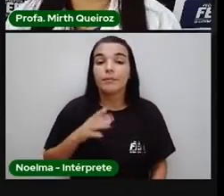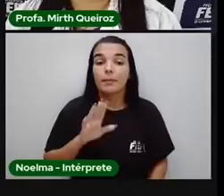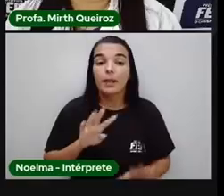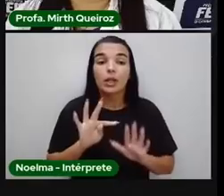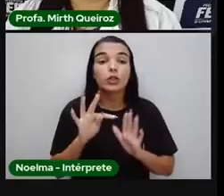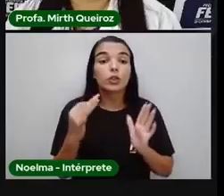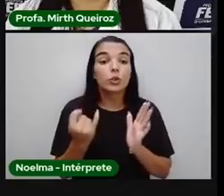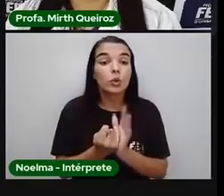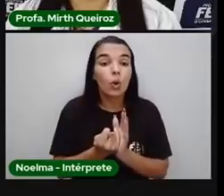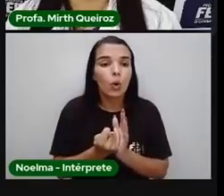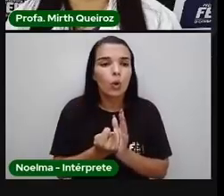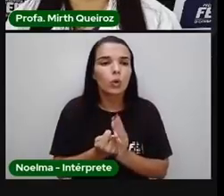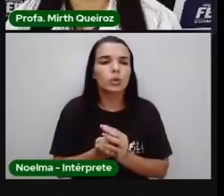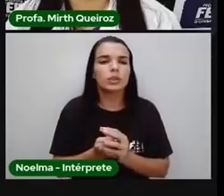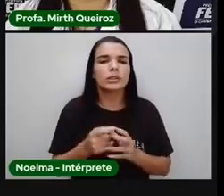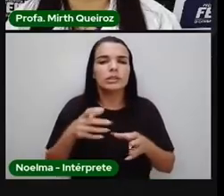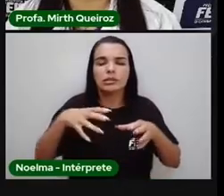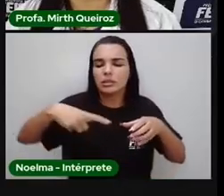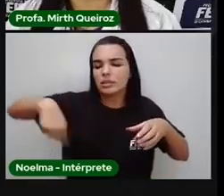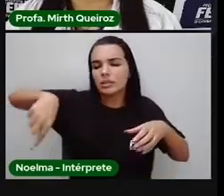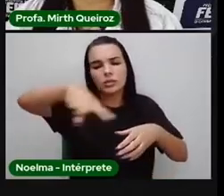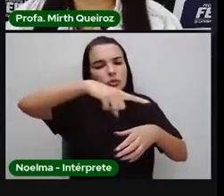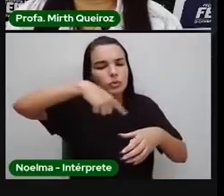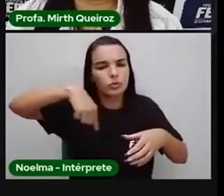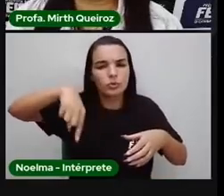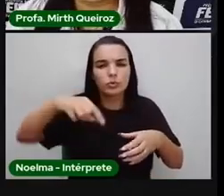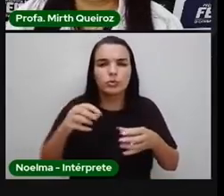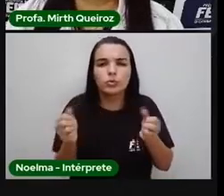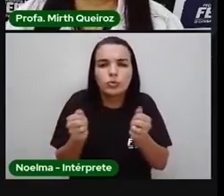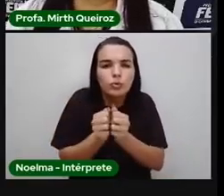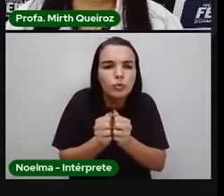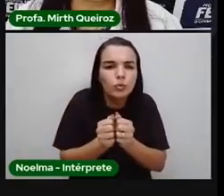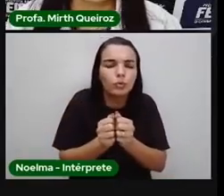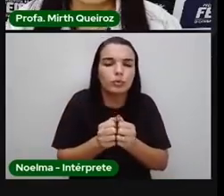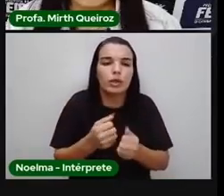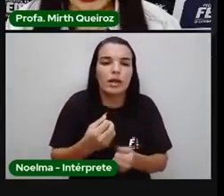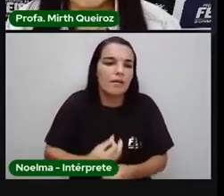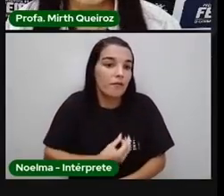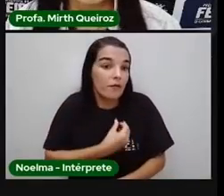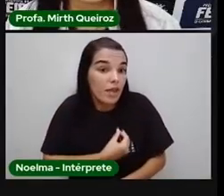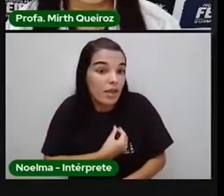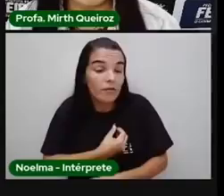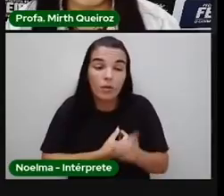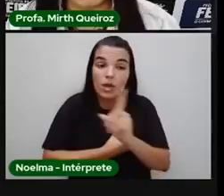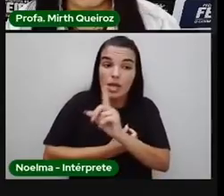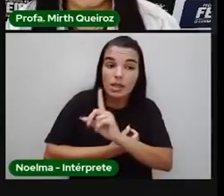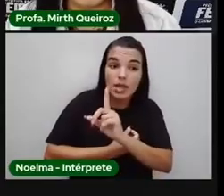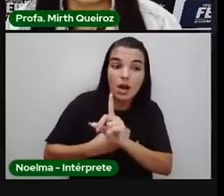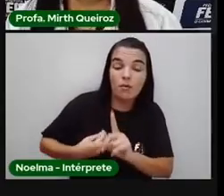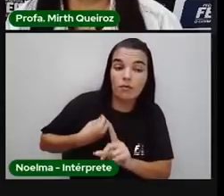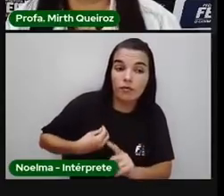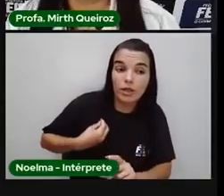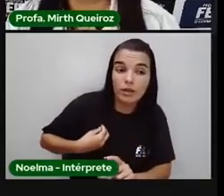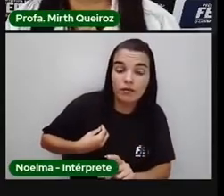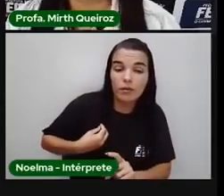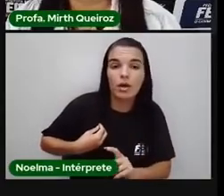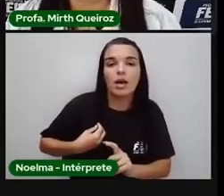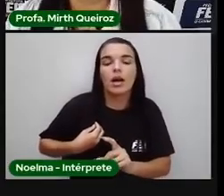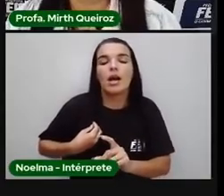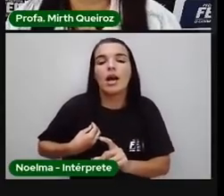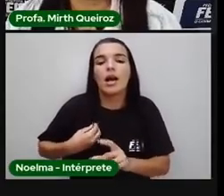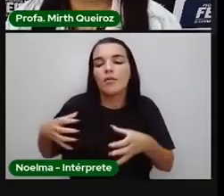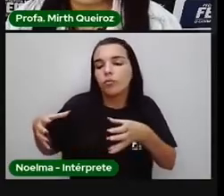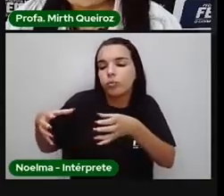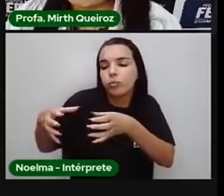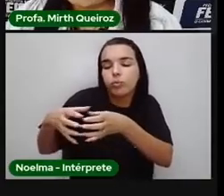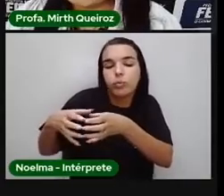esses seres, os vivos e não vivos, formam o nosso ambiente. E esse ambiente